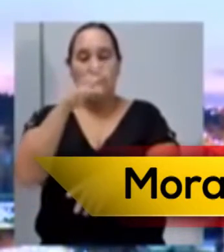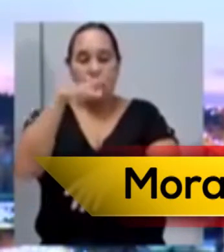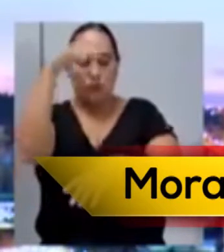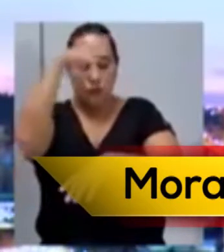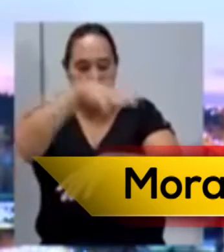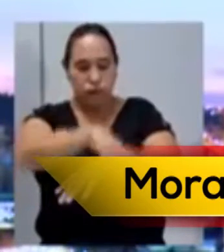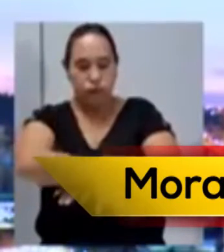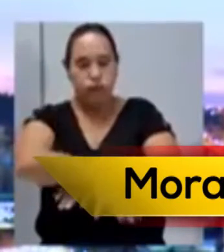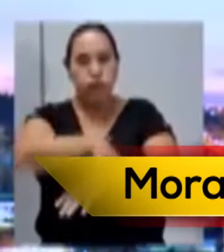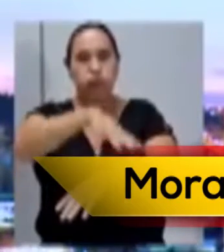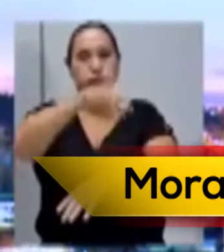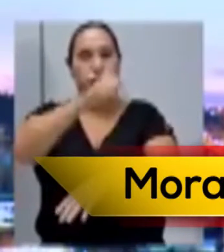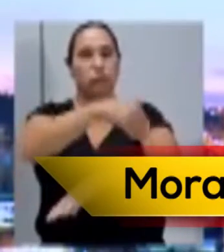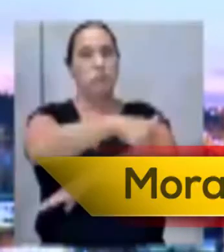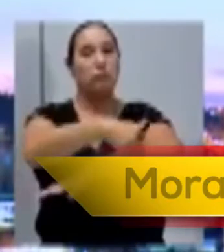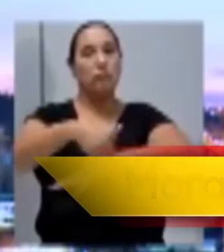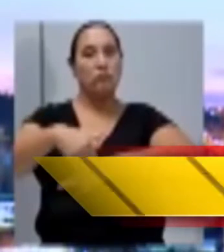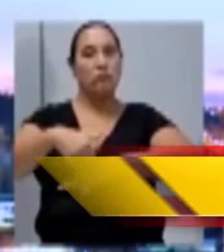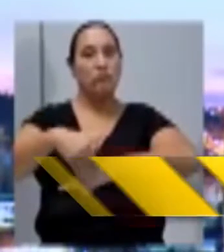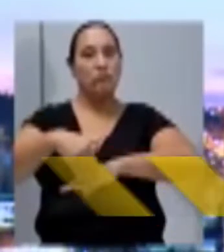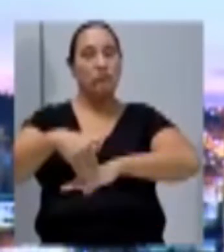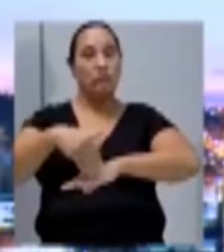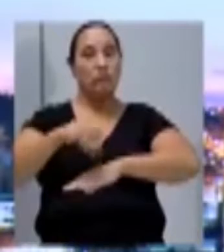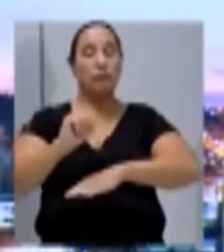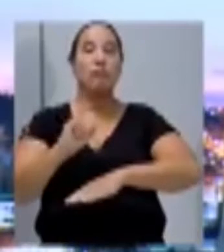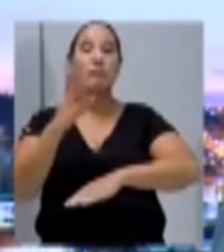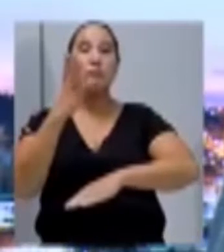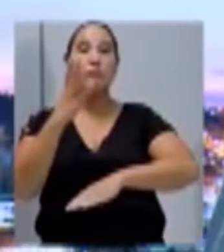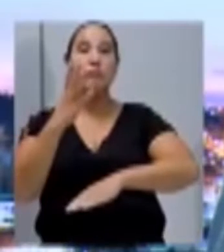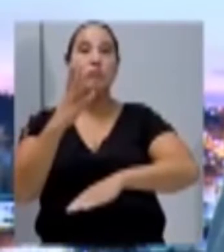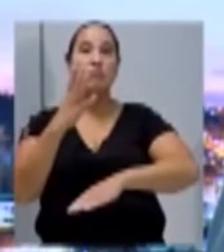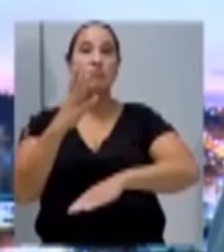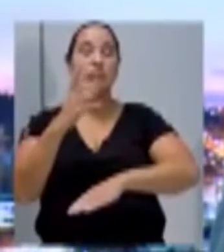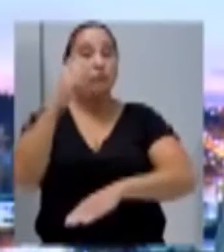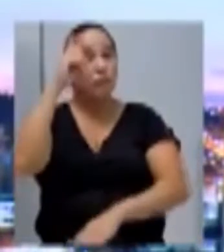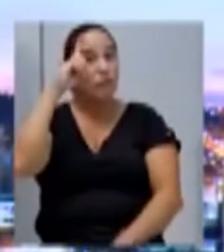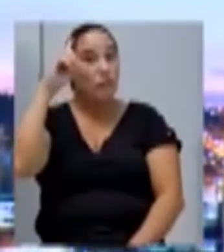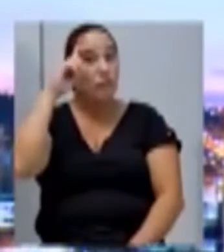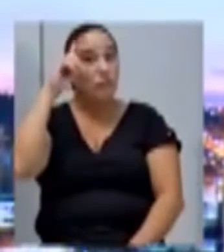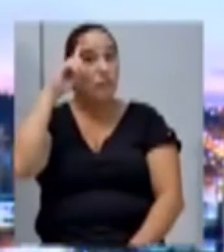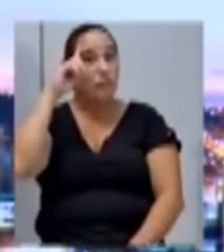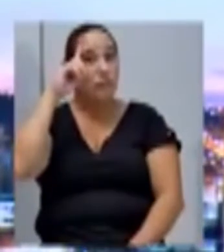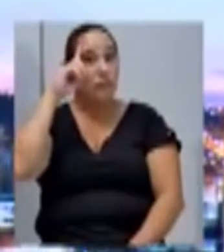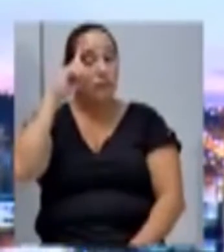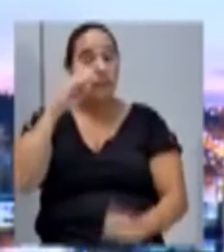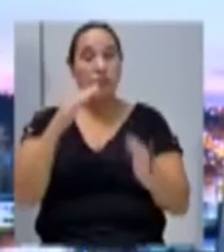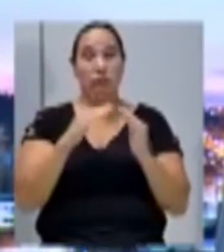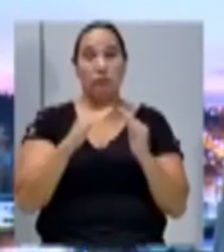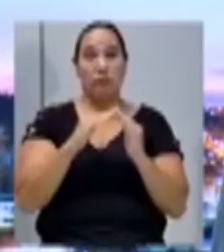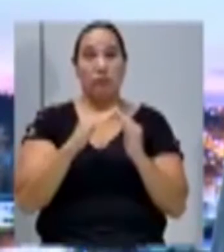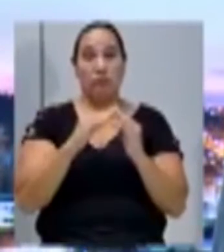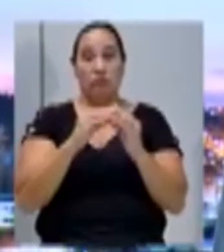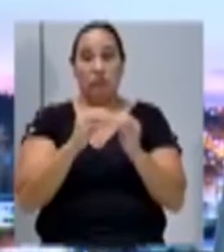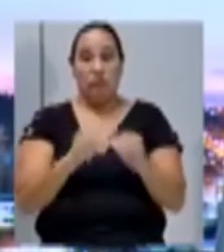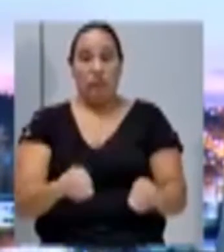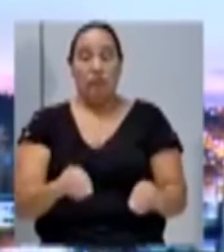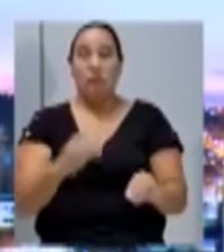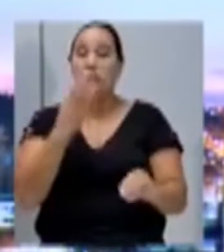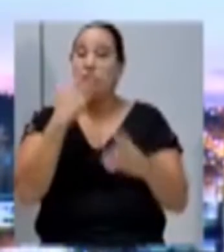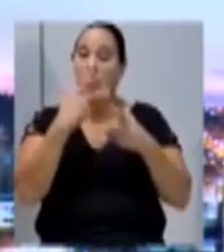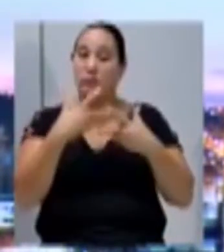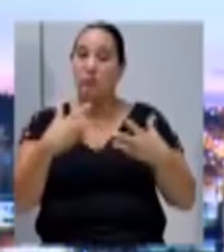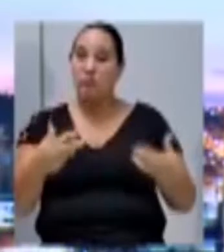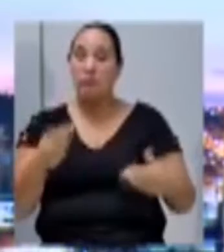acontecendo na nossa rua. Essa situação tem atrapalhado o nosso dia a dia, destruindo a nossa casa, destruindo nossos alimentos.